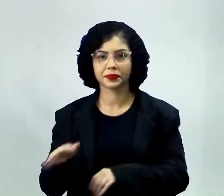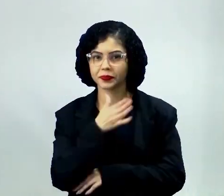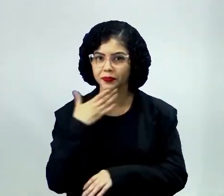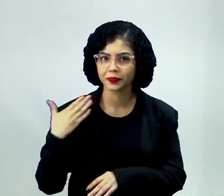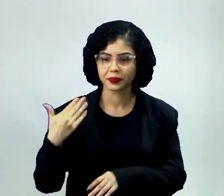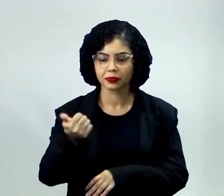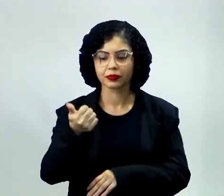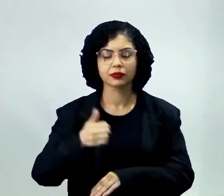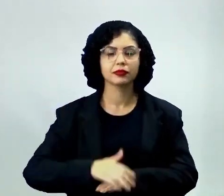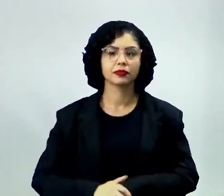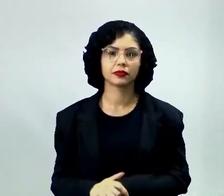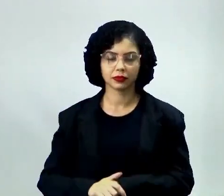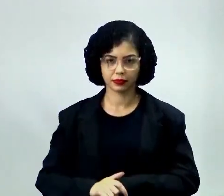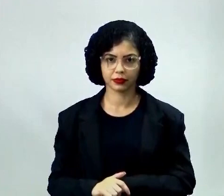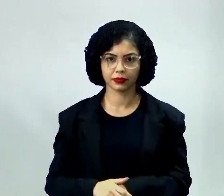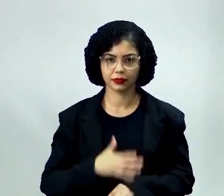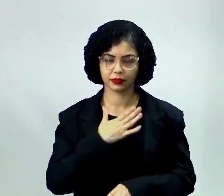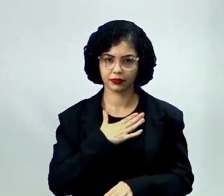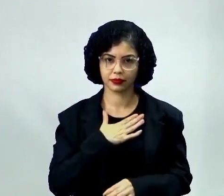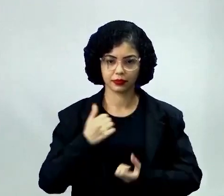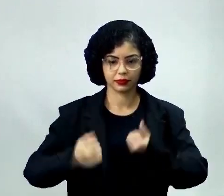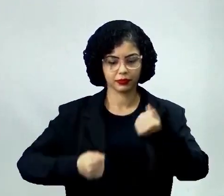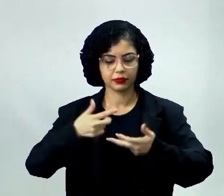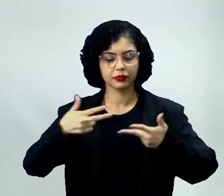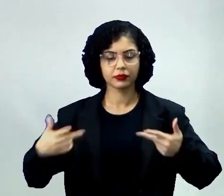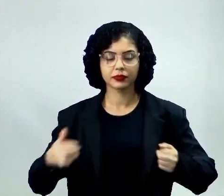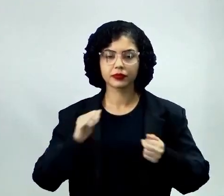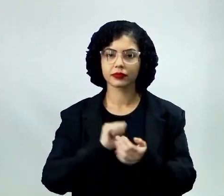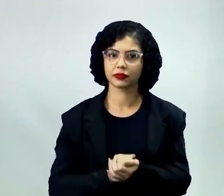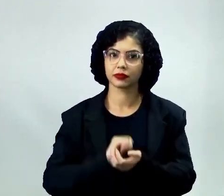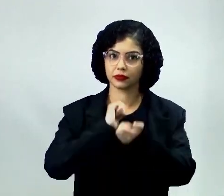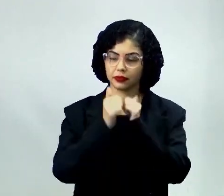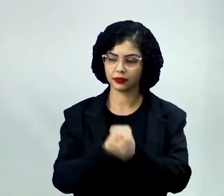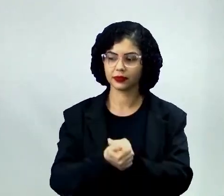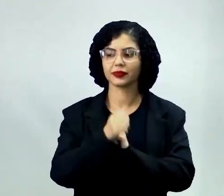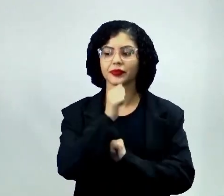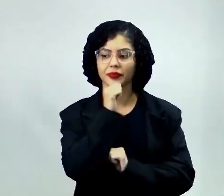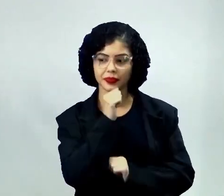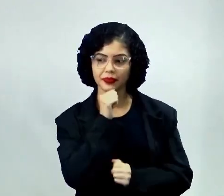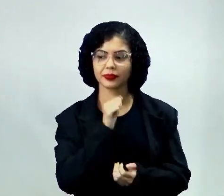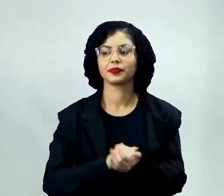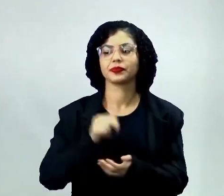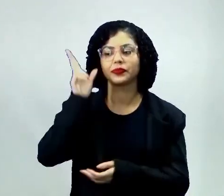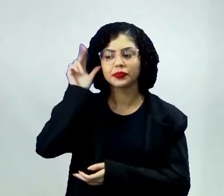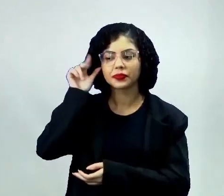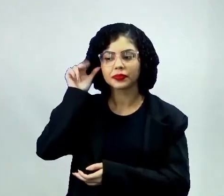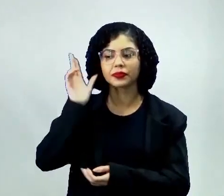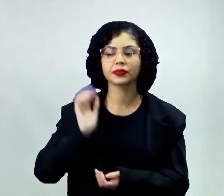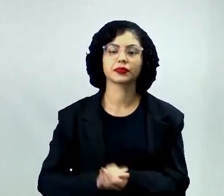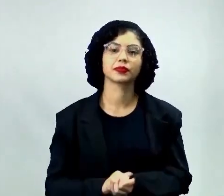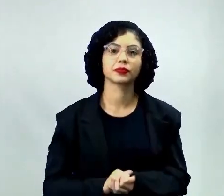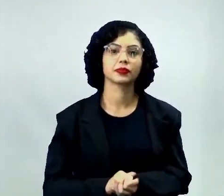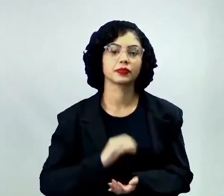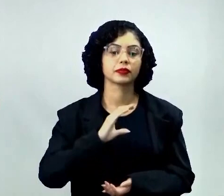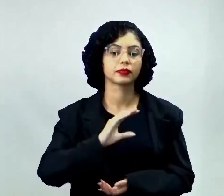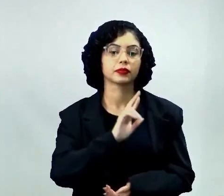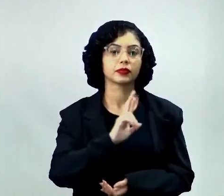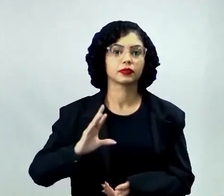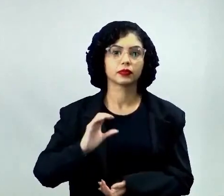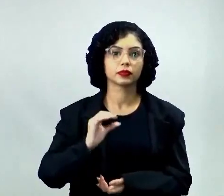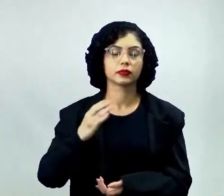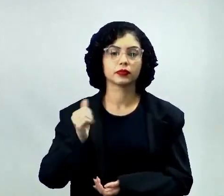melhorar esse meu meio de transporte. E adaptar, então, os cavalos, os bois com carroças,